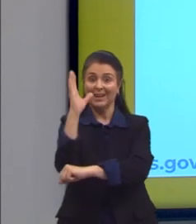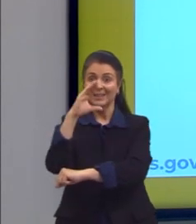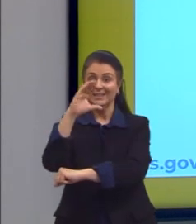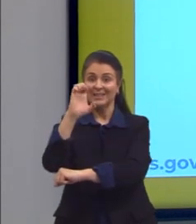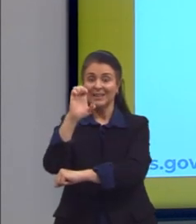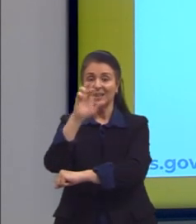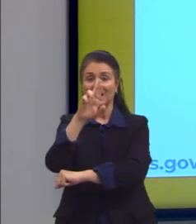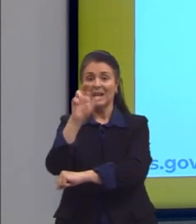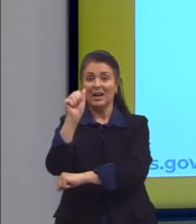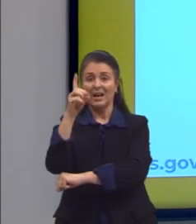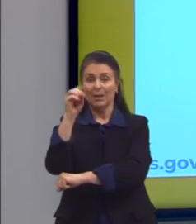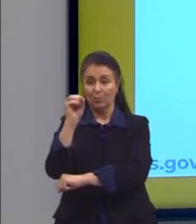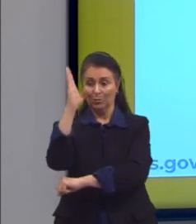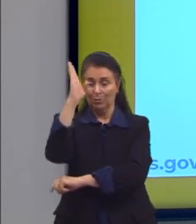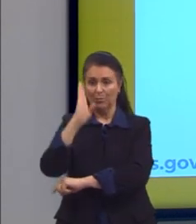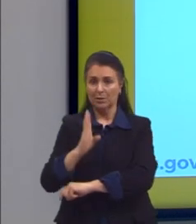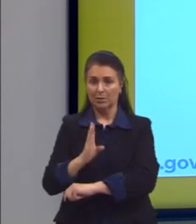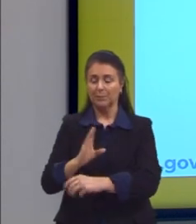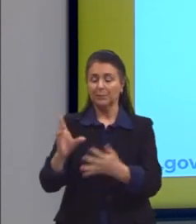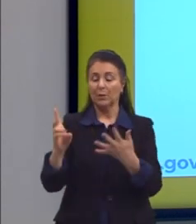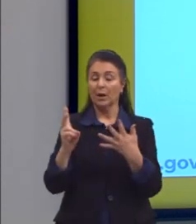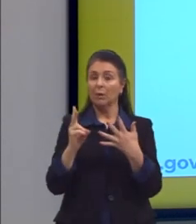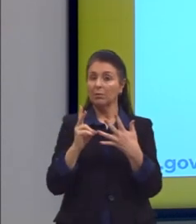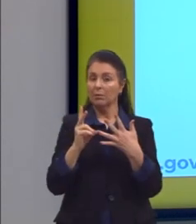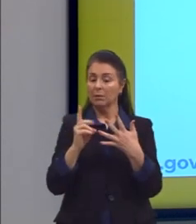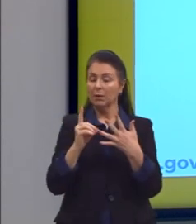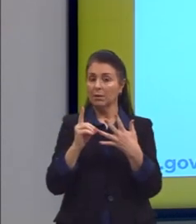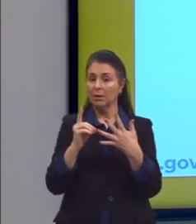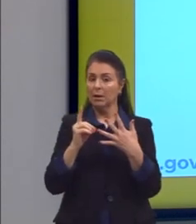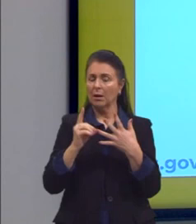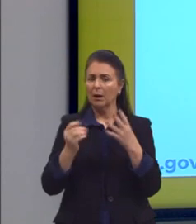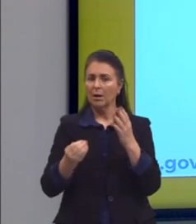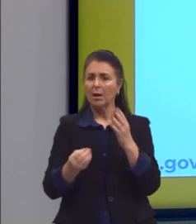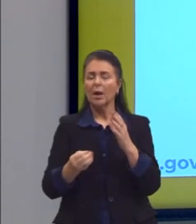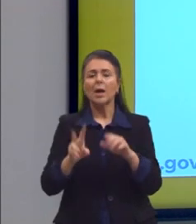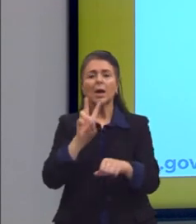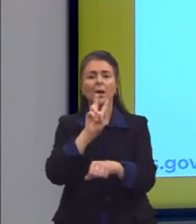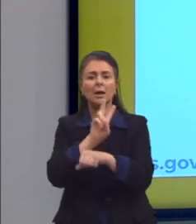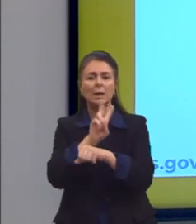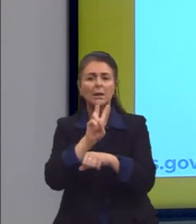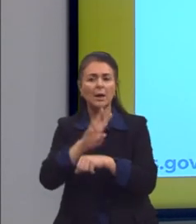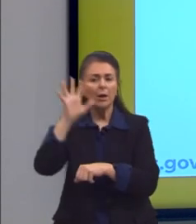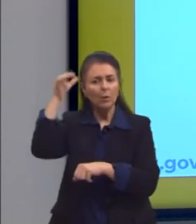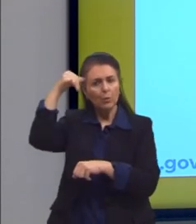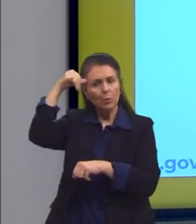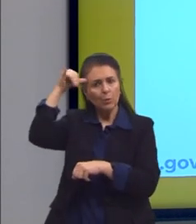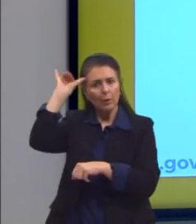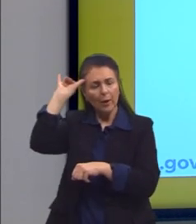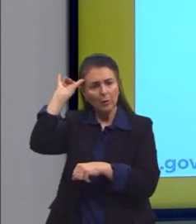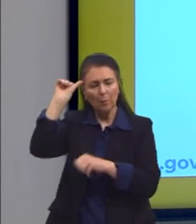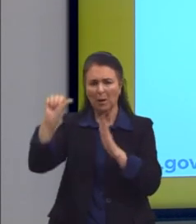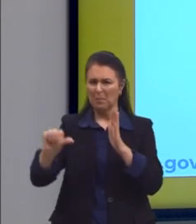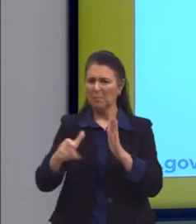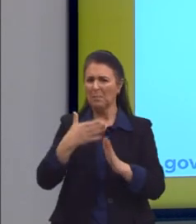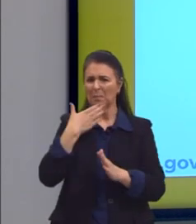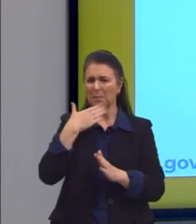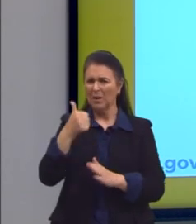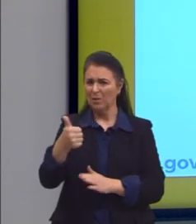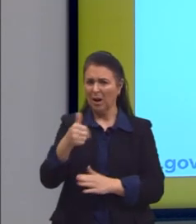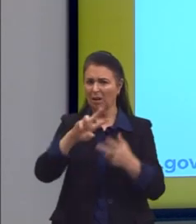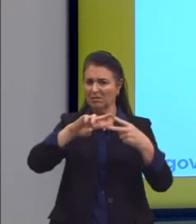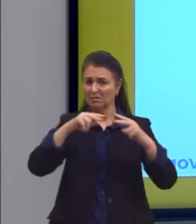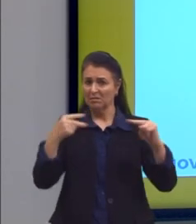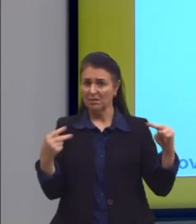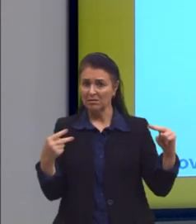parece a alternativa C por isso. Na D. Criação de gado para o aprimoramento genético. Definitivamente